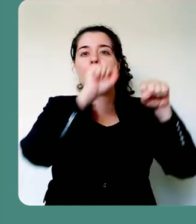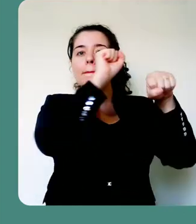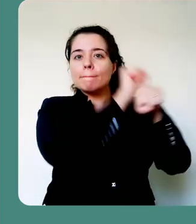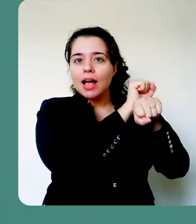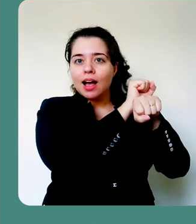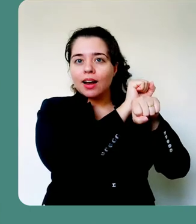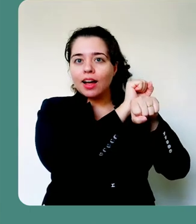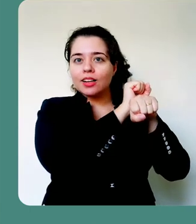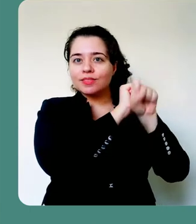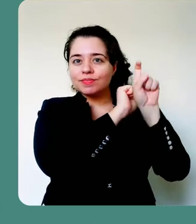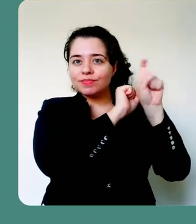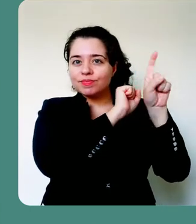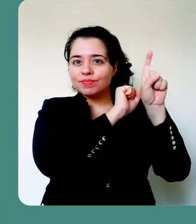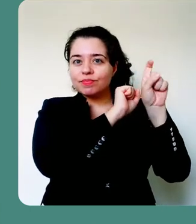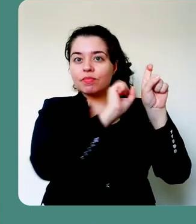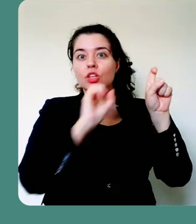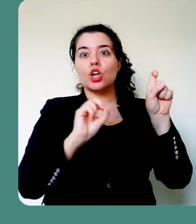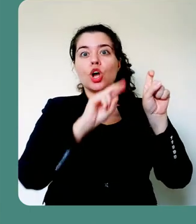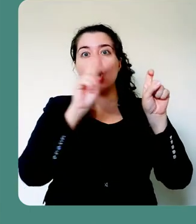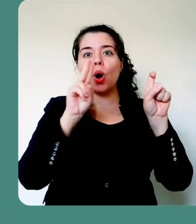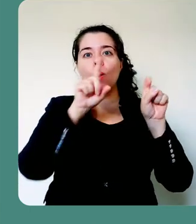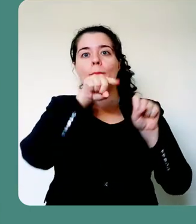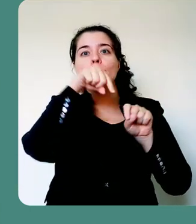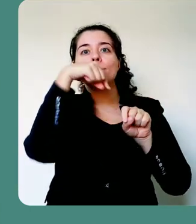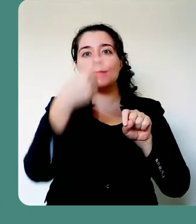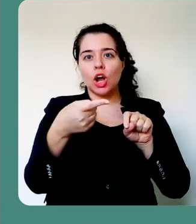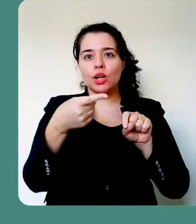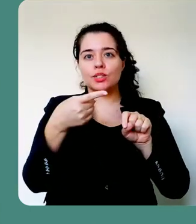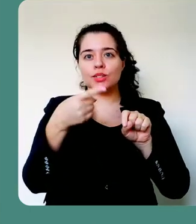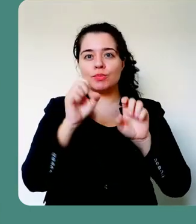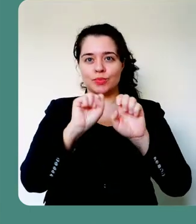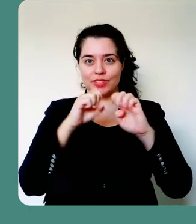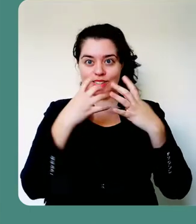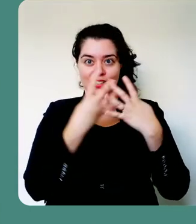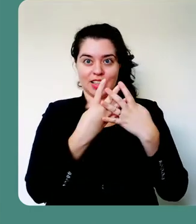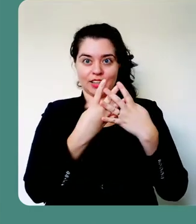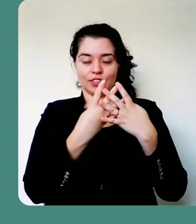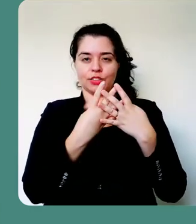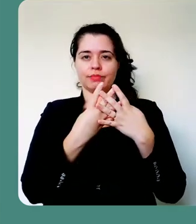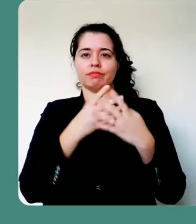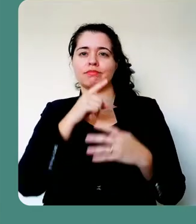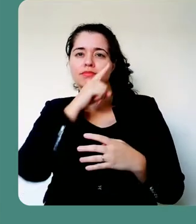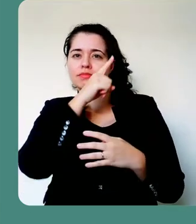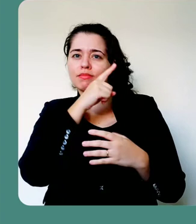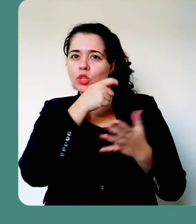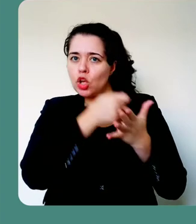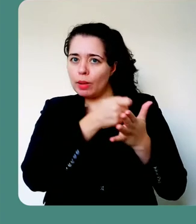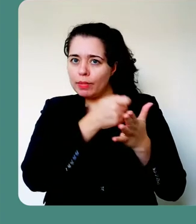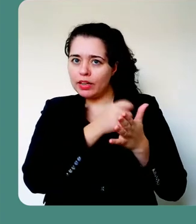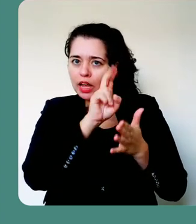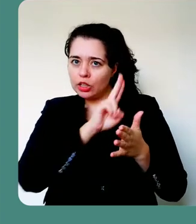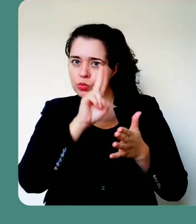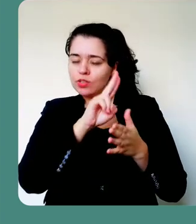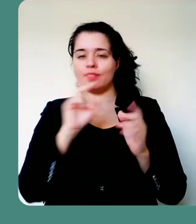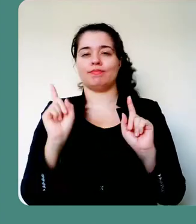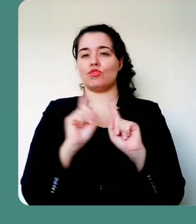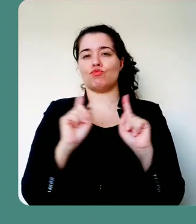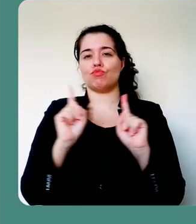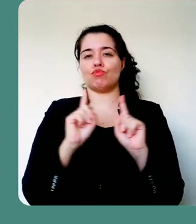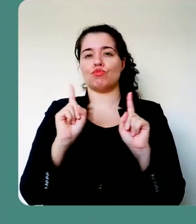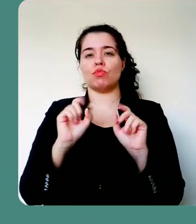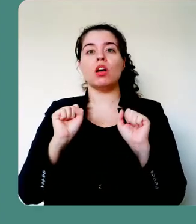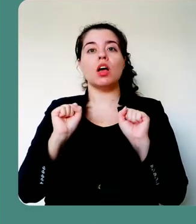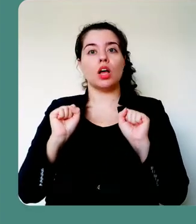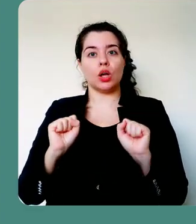gravação e de próximo para avançar os slides. Eu não necessariamente preciso utilizar este botão de próximo. Eu posso